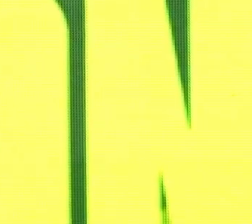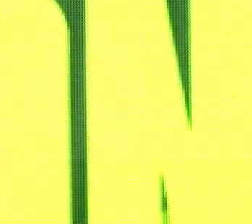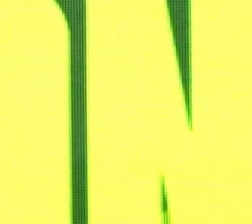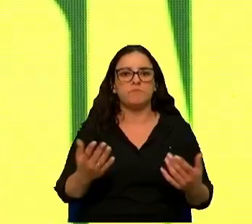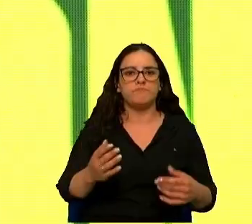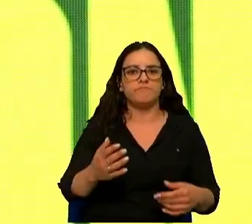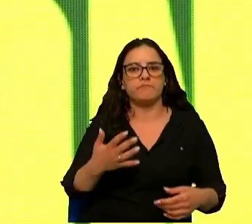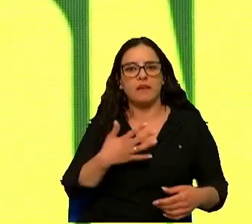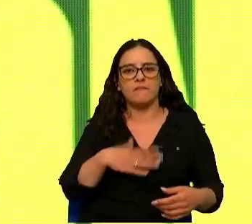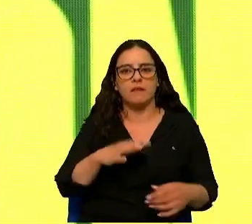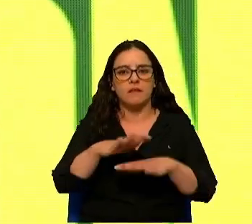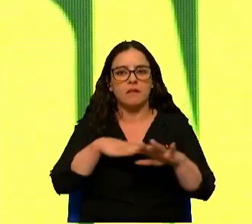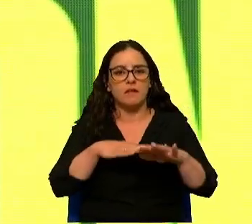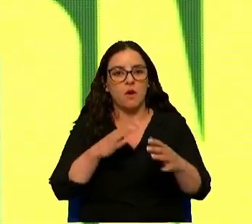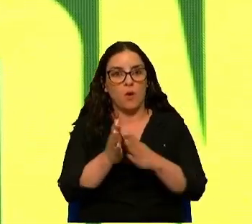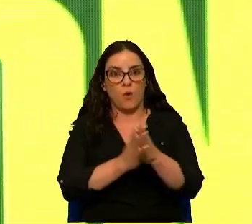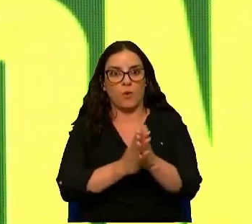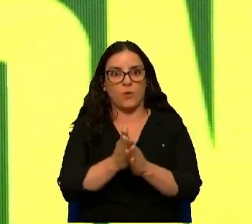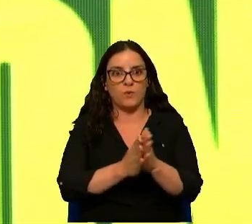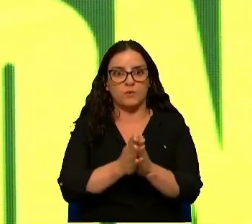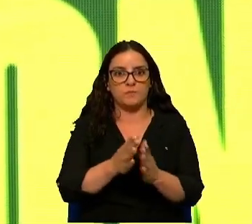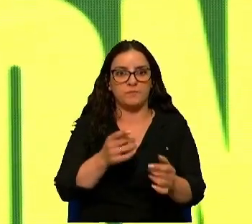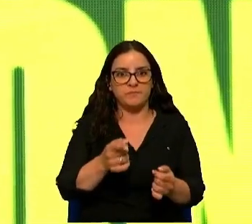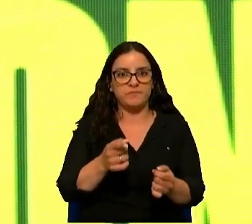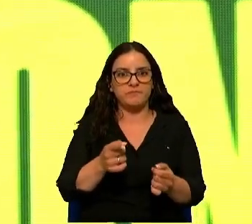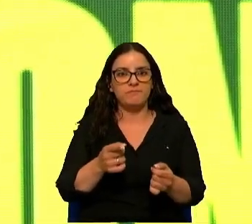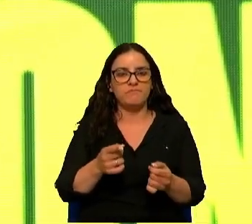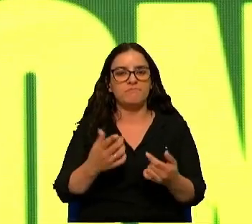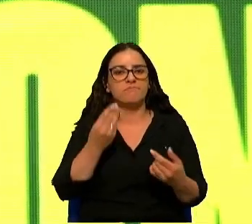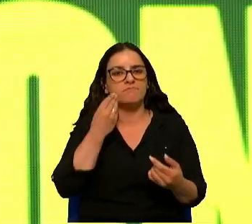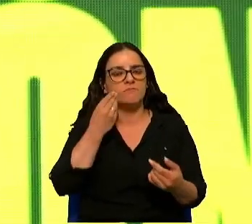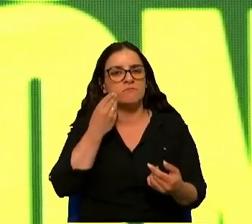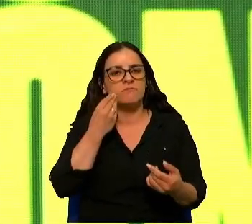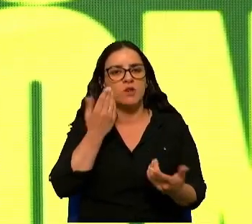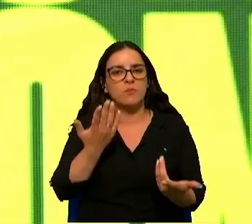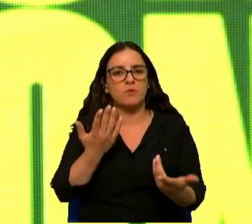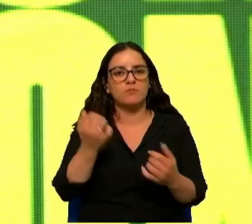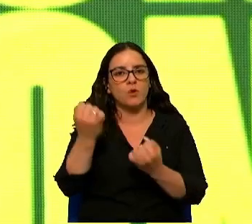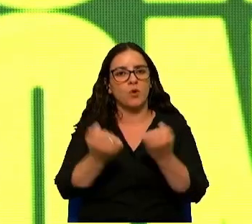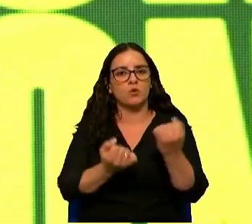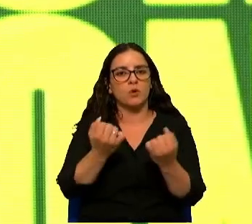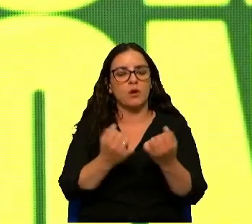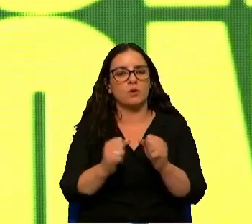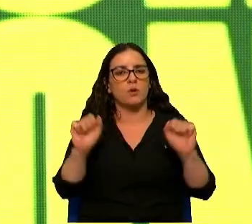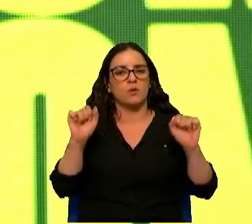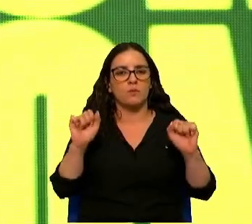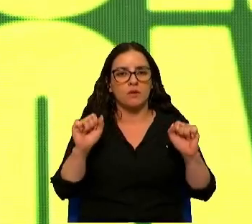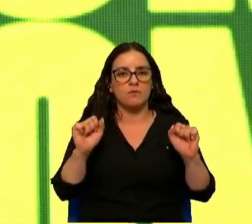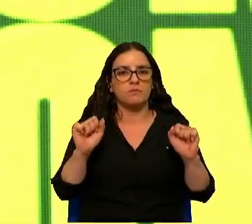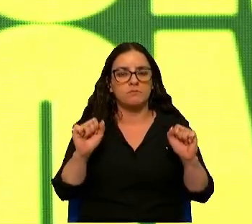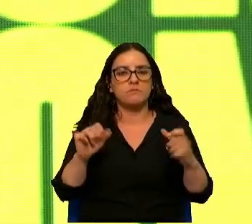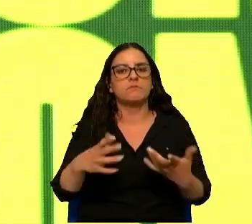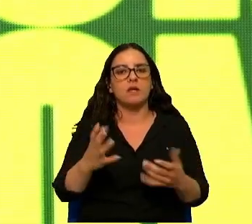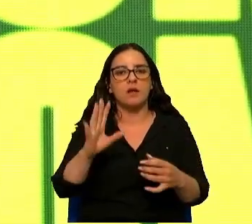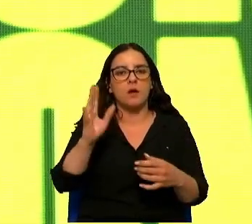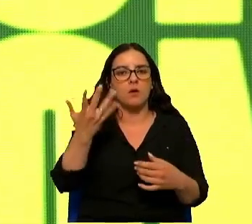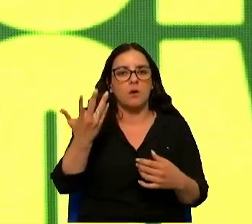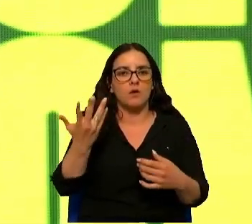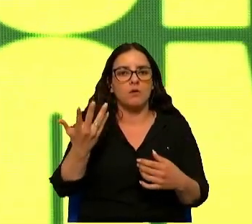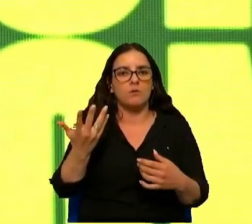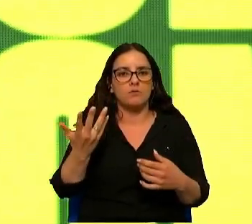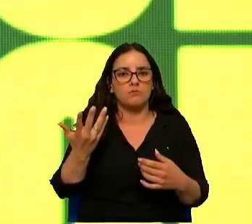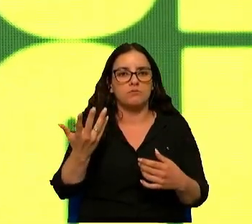quisemos fazer uso dela. Em que ponto está a condução autónoma e quando é que ela será